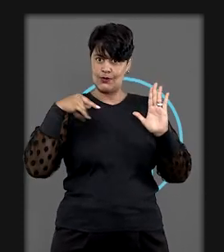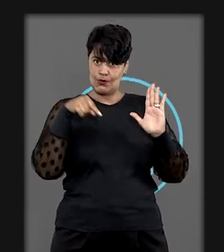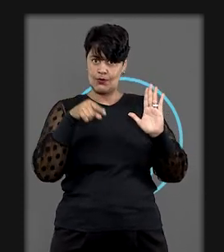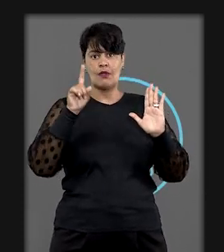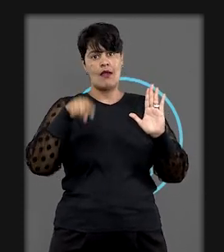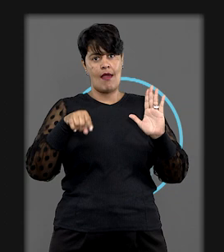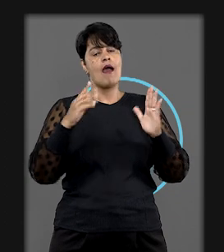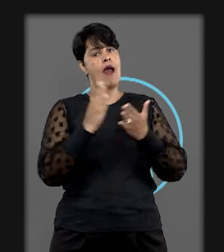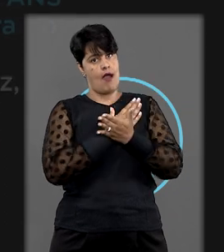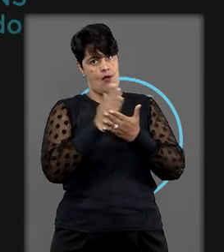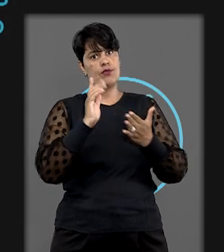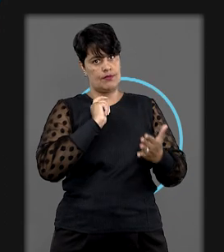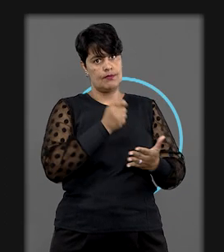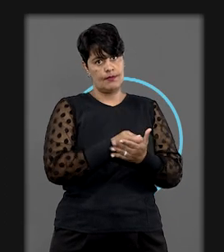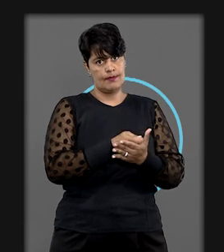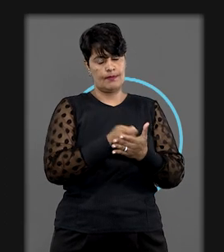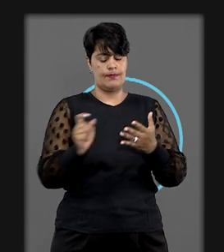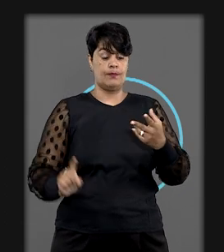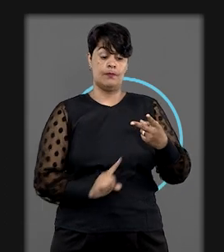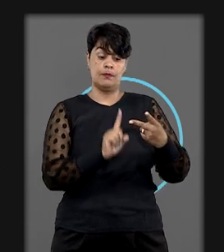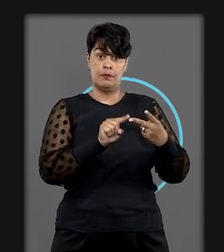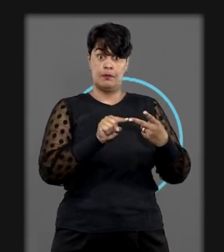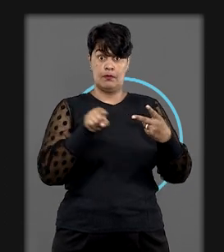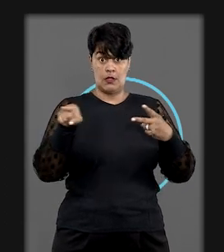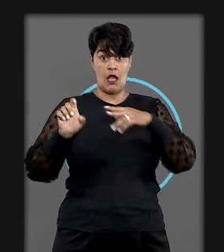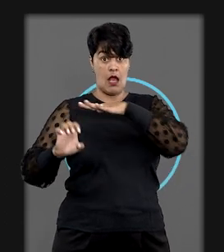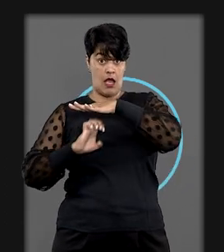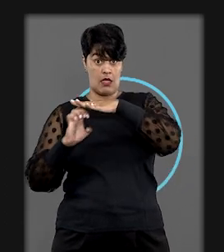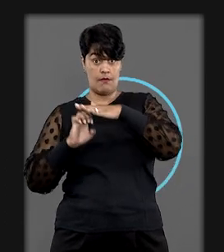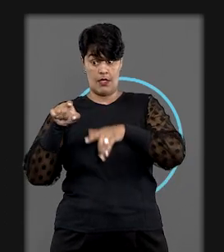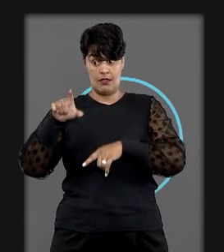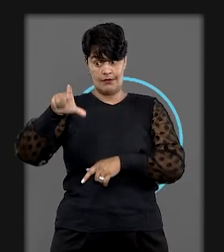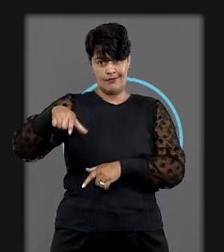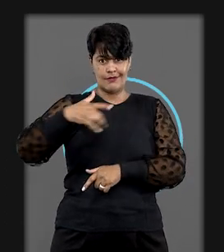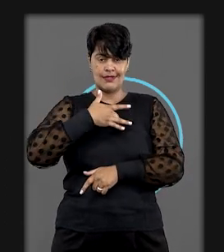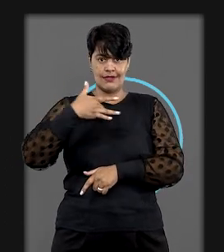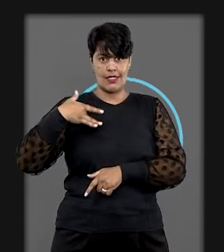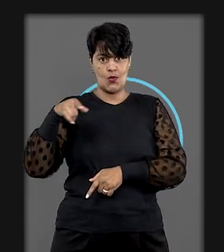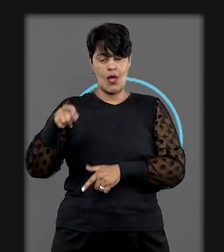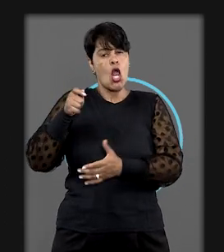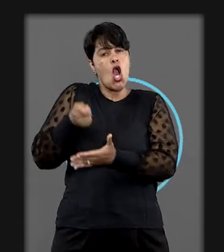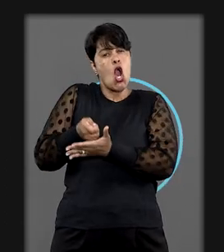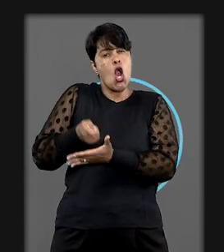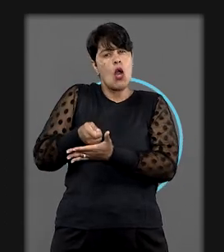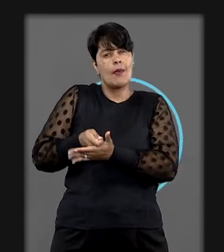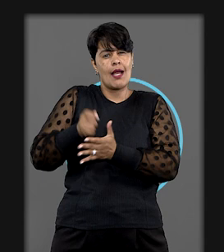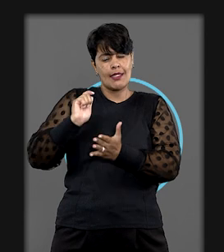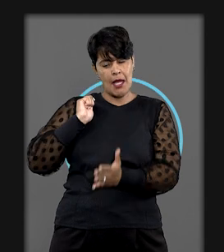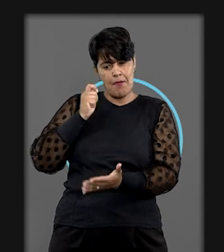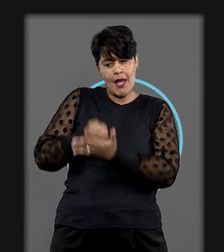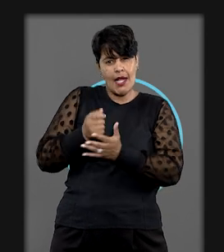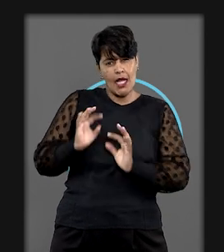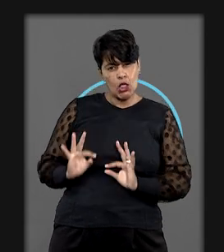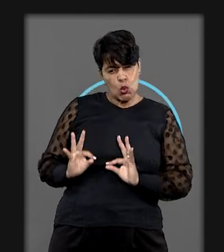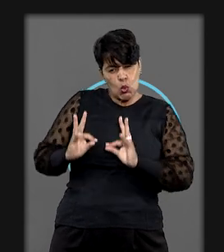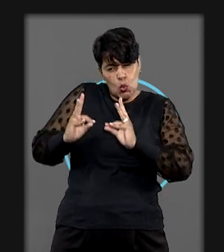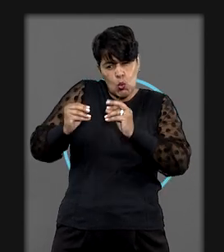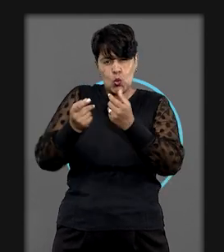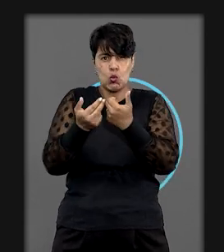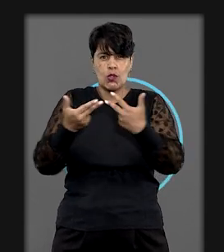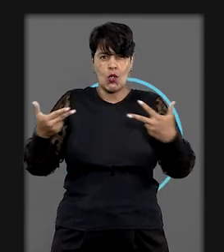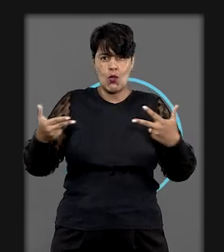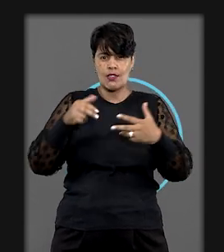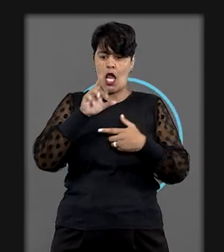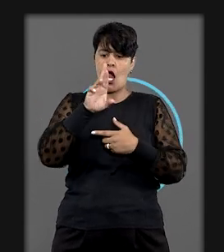taxativo. Que a operadora de plano ou seguro de saúde não é obrigada a arcar com tratamento não constante do rol da